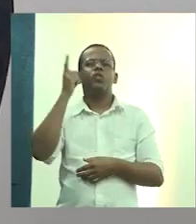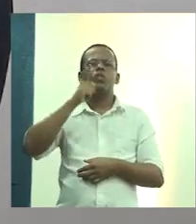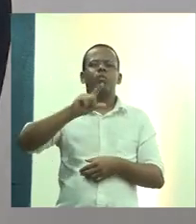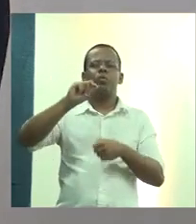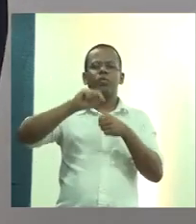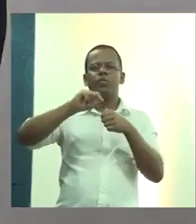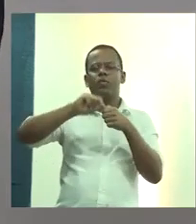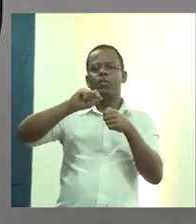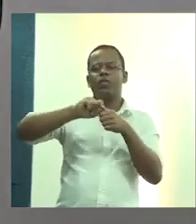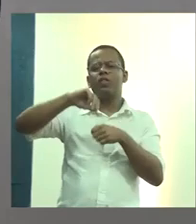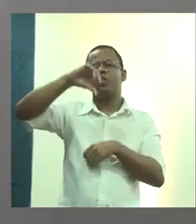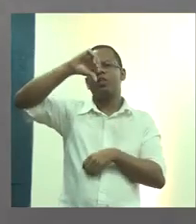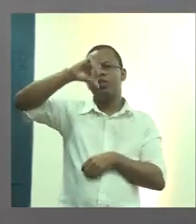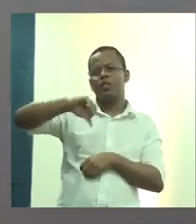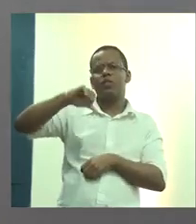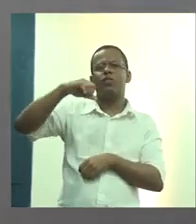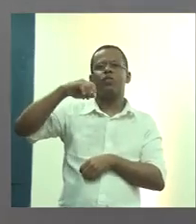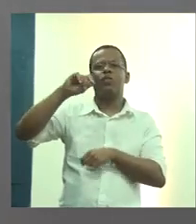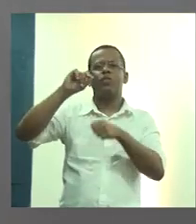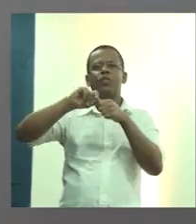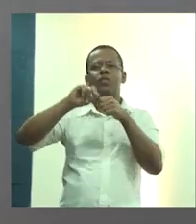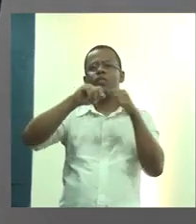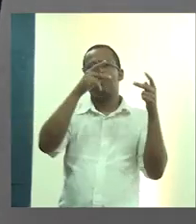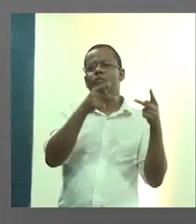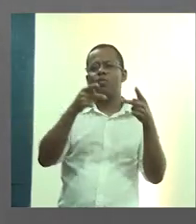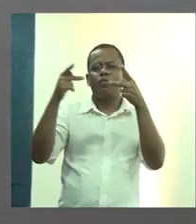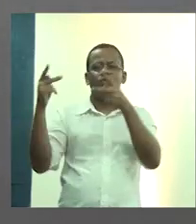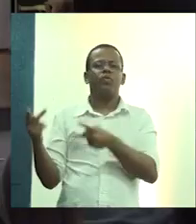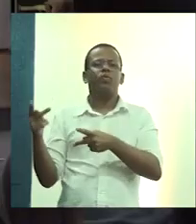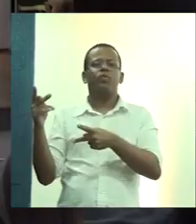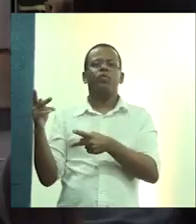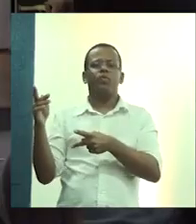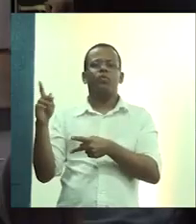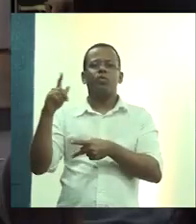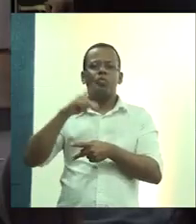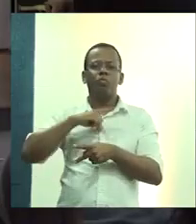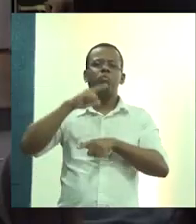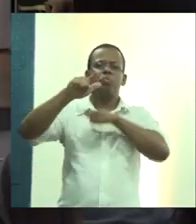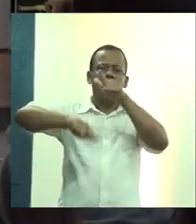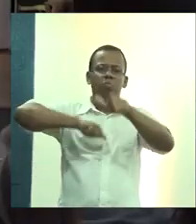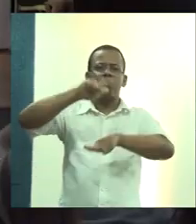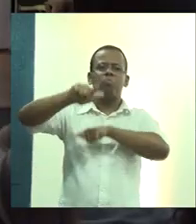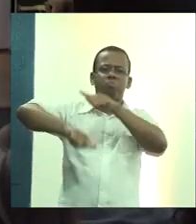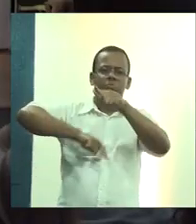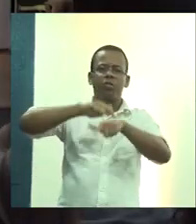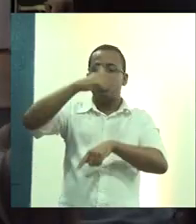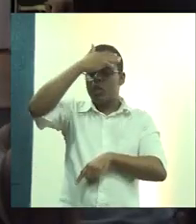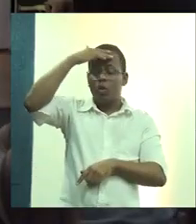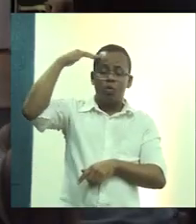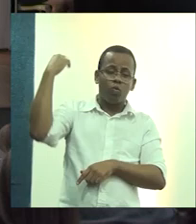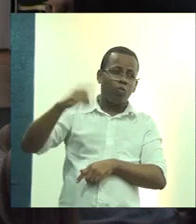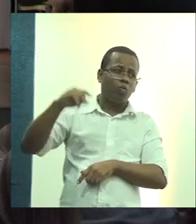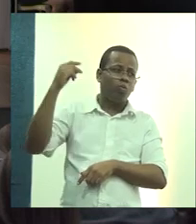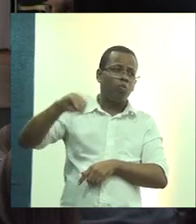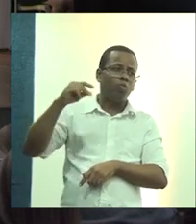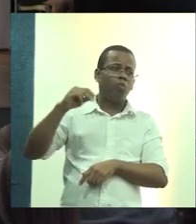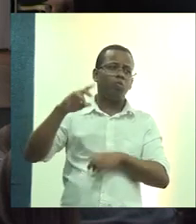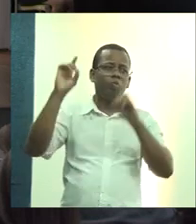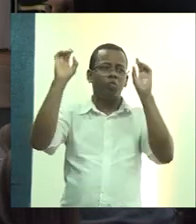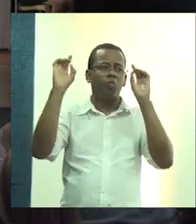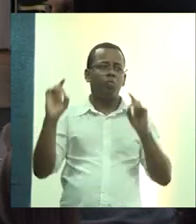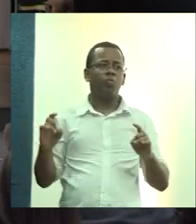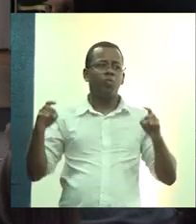fazer as visitas lá, enfim. E é um trabalho violento para fazer um número tão restrito de